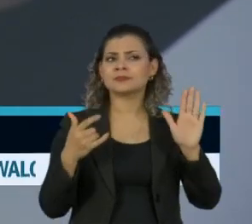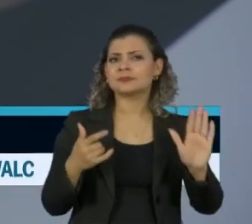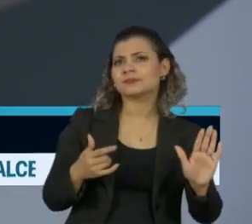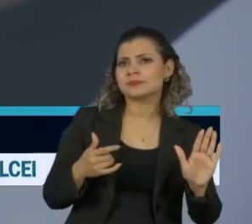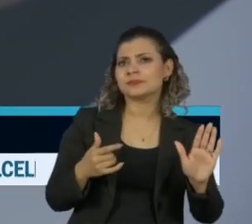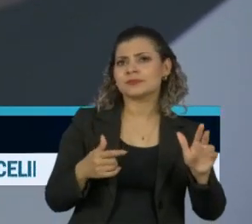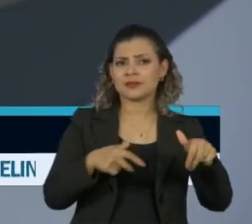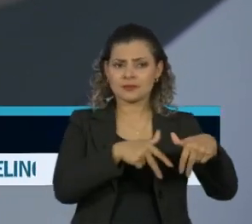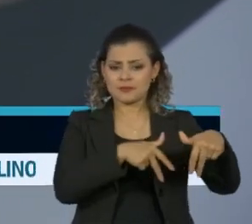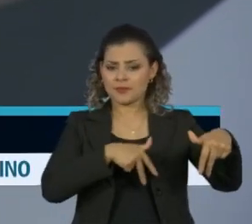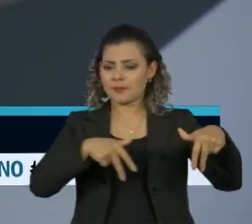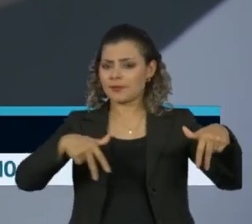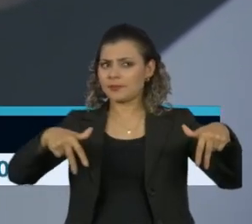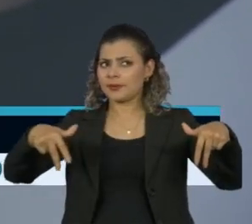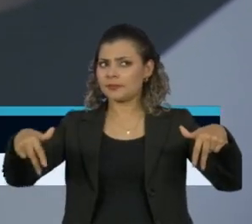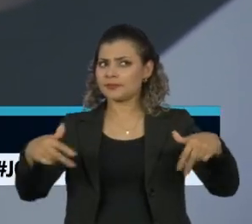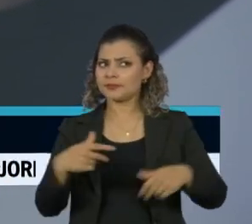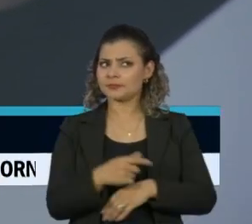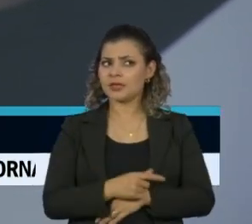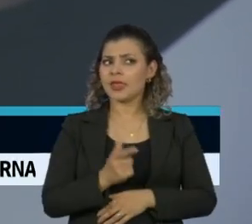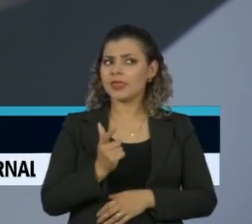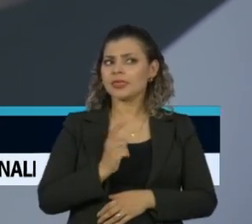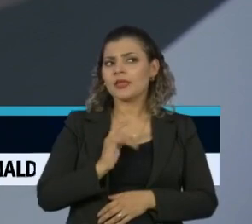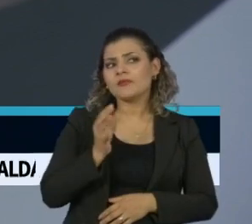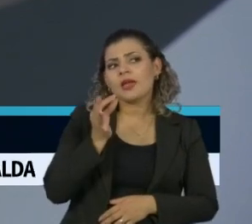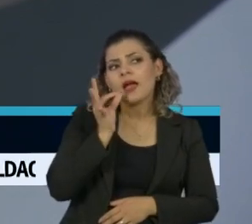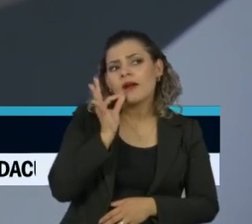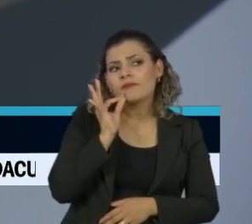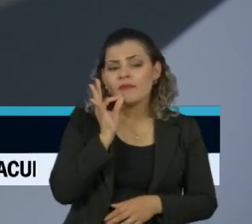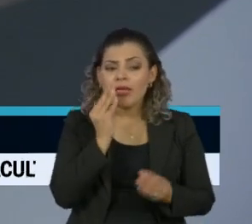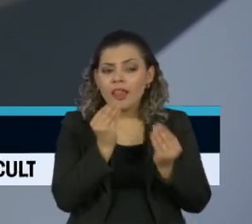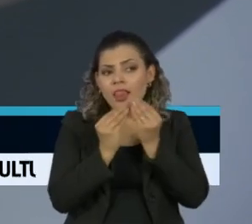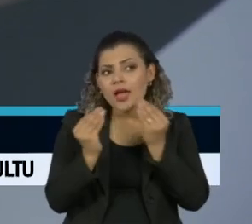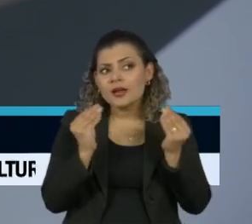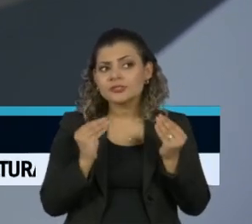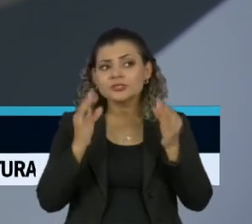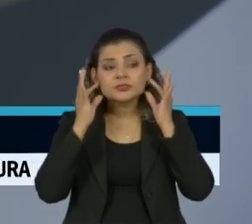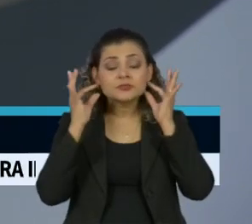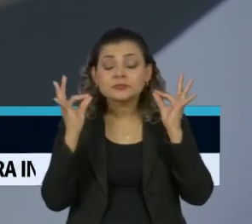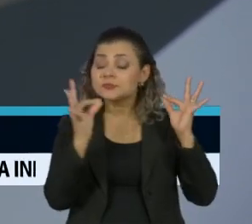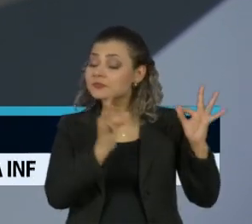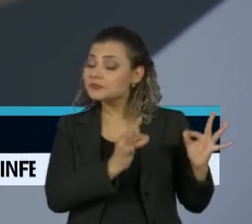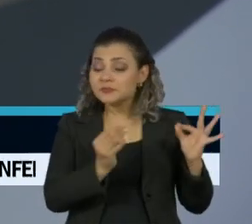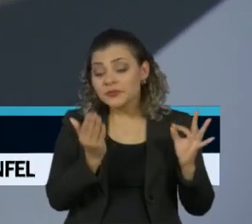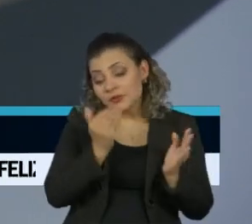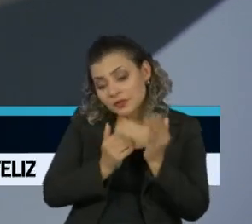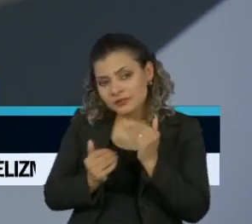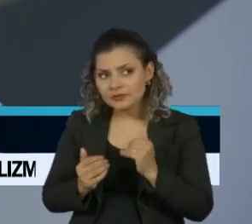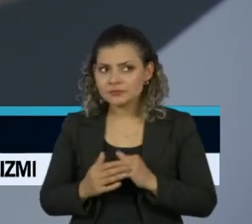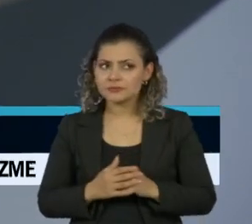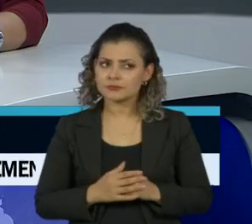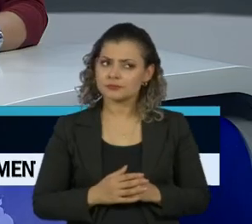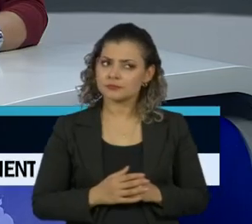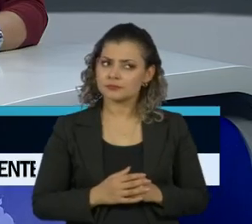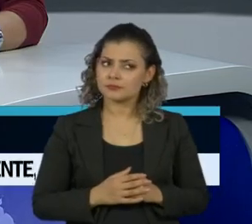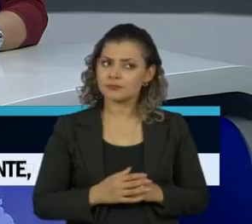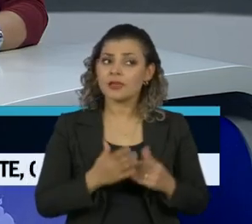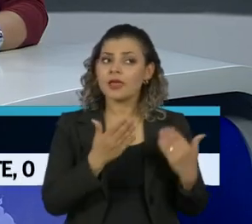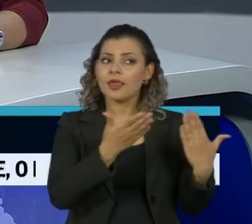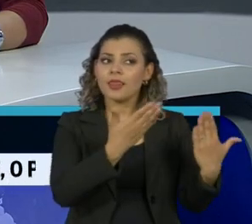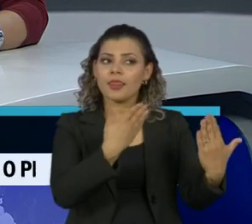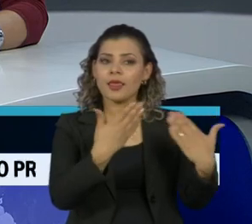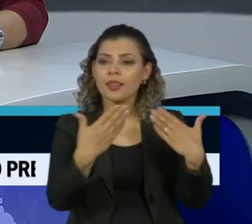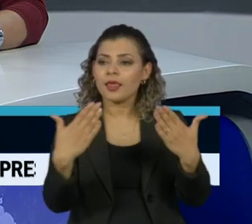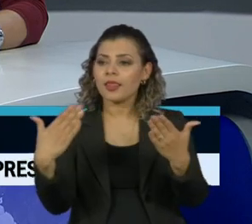ao metro e meio uma da outra. Teve coquetel, as pessoas provavelmente tiraram a máscara para comer. E ficaram no tete-a